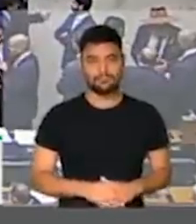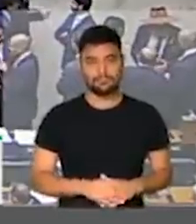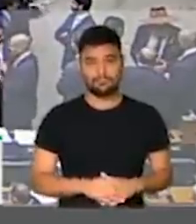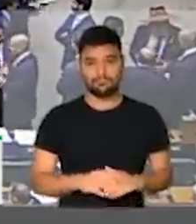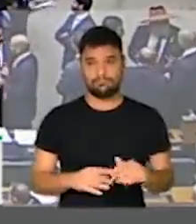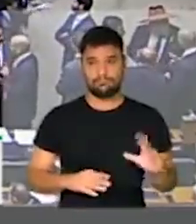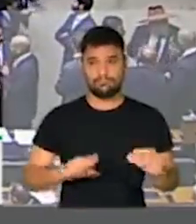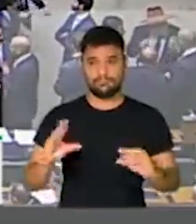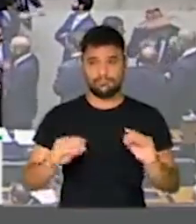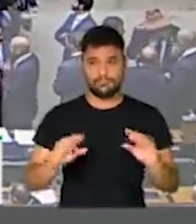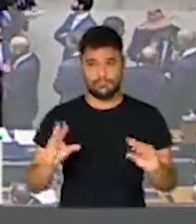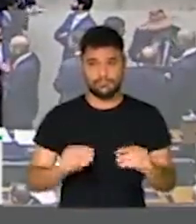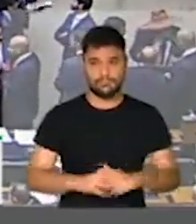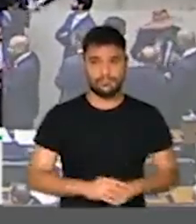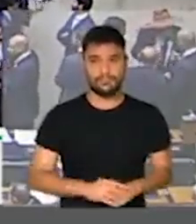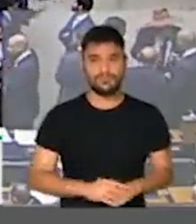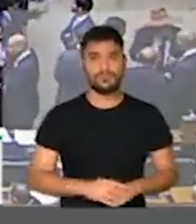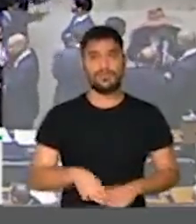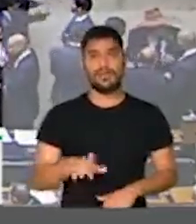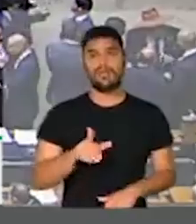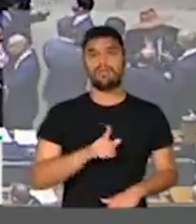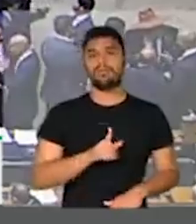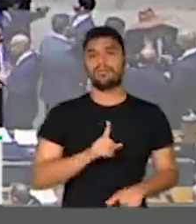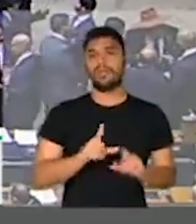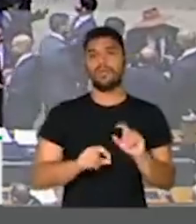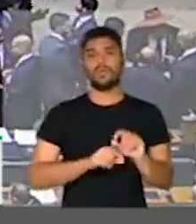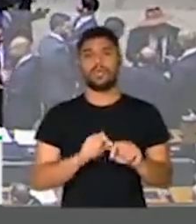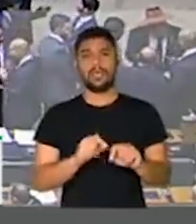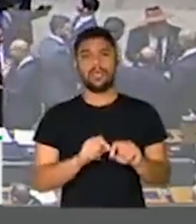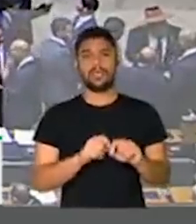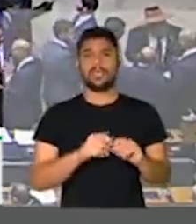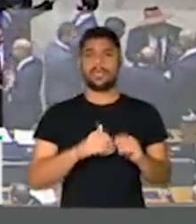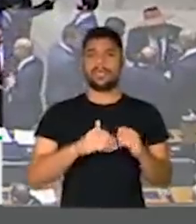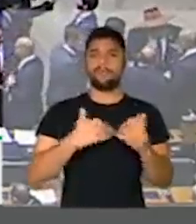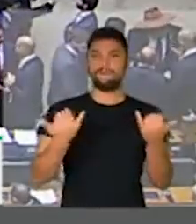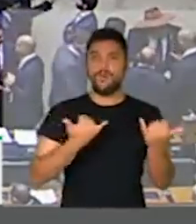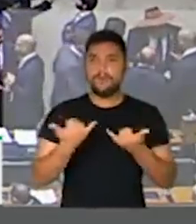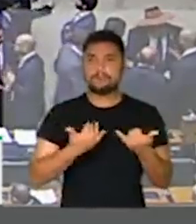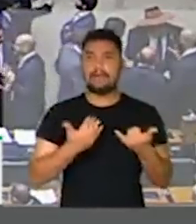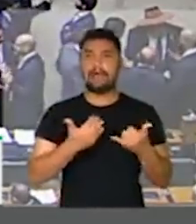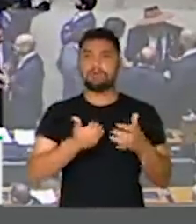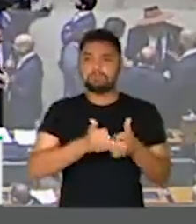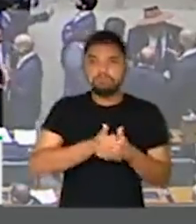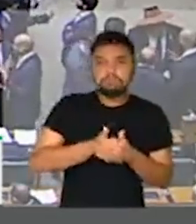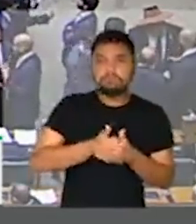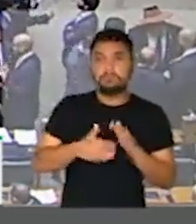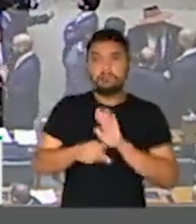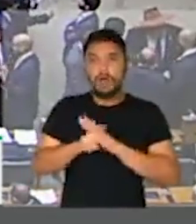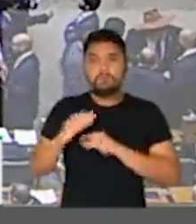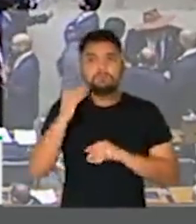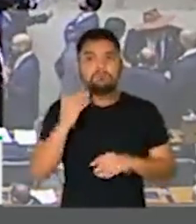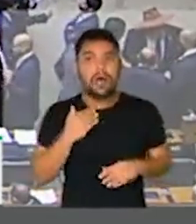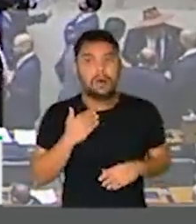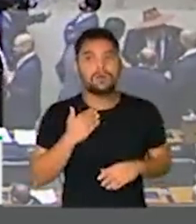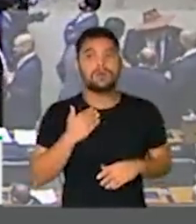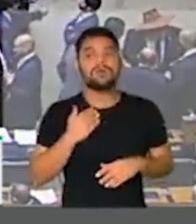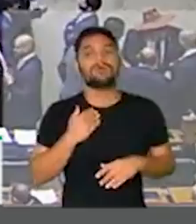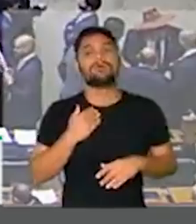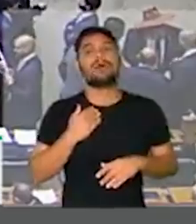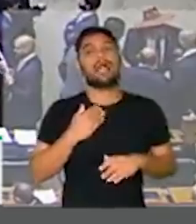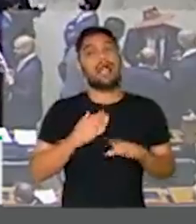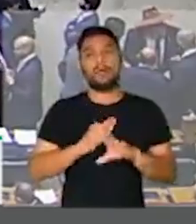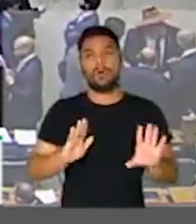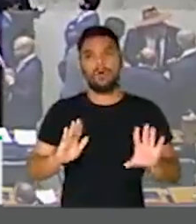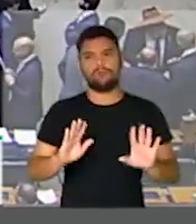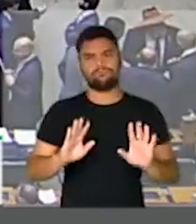vezes que existe uma quebra de sigilo bancário, que acabou o direito ao sigilo bancário. Mais uma